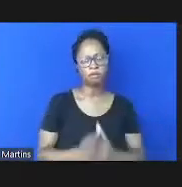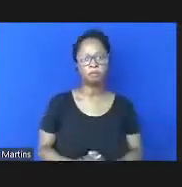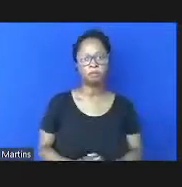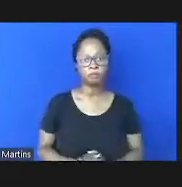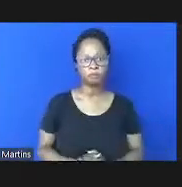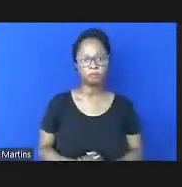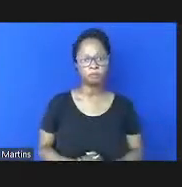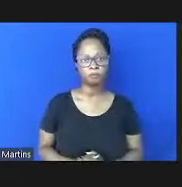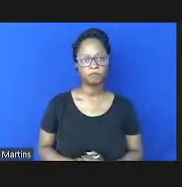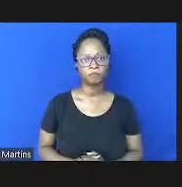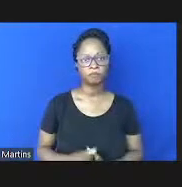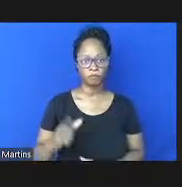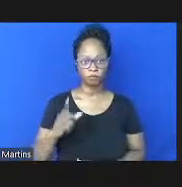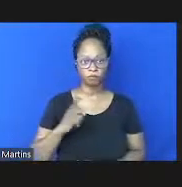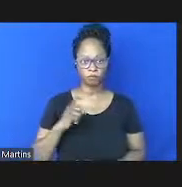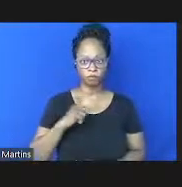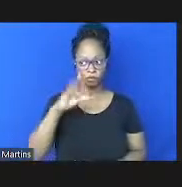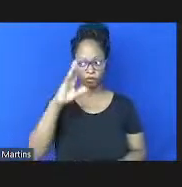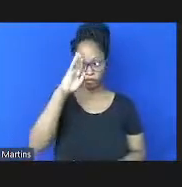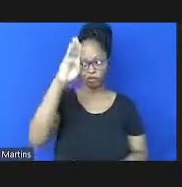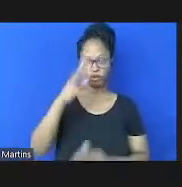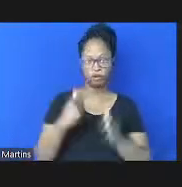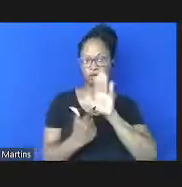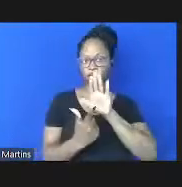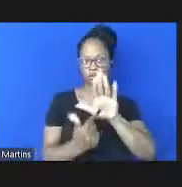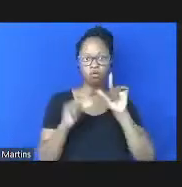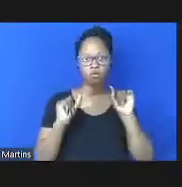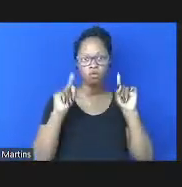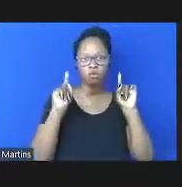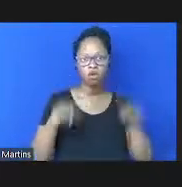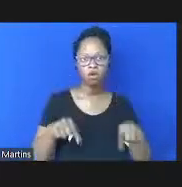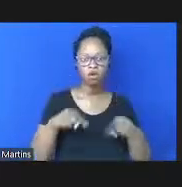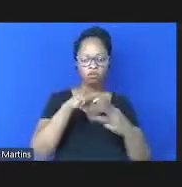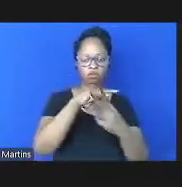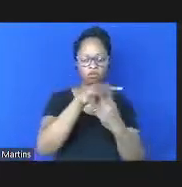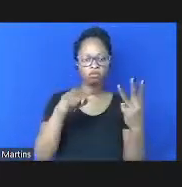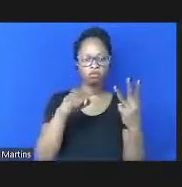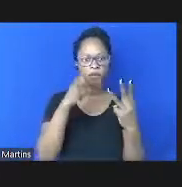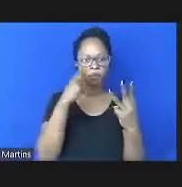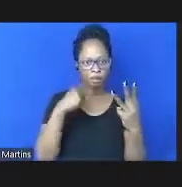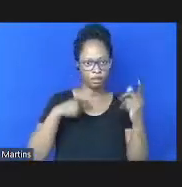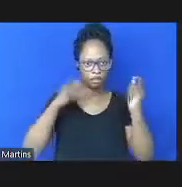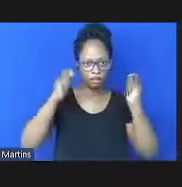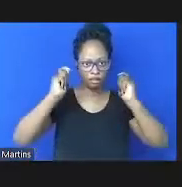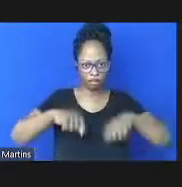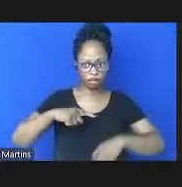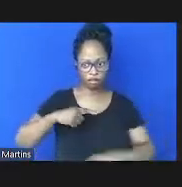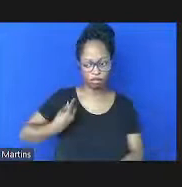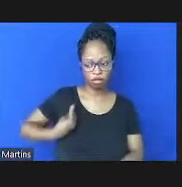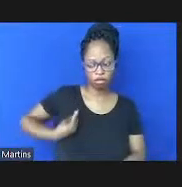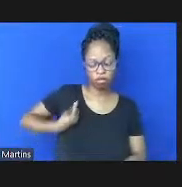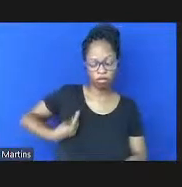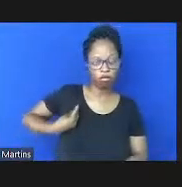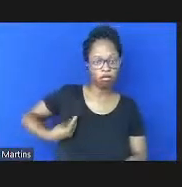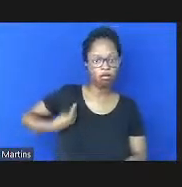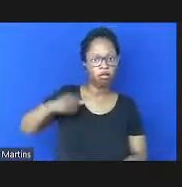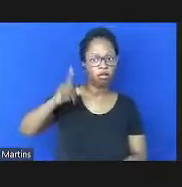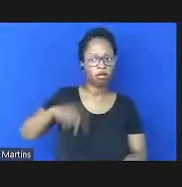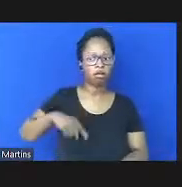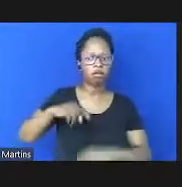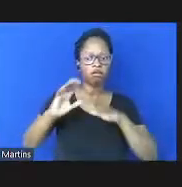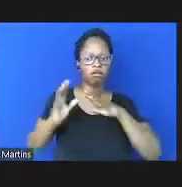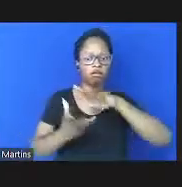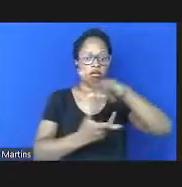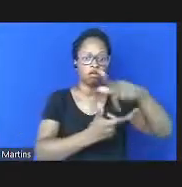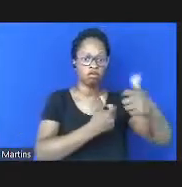a questão central desta apresentação é se os três quadros de referência que discuti saúde planetária saúde única e saúde